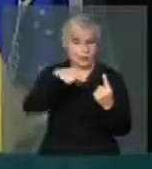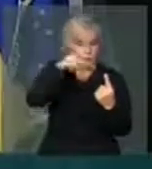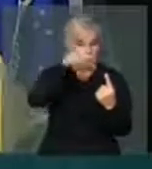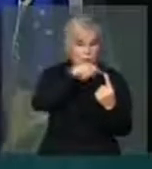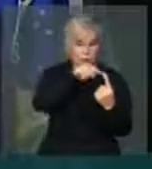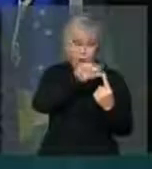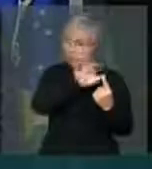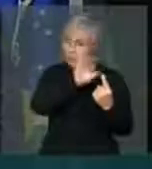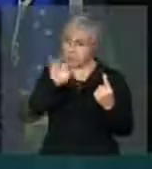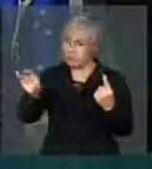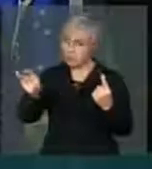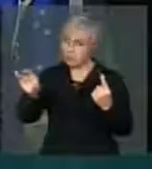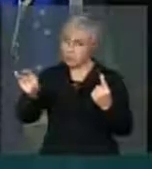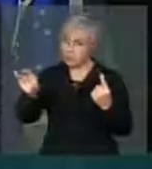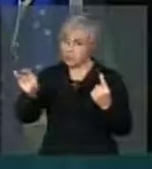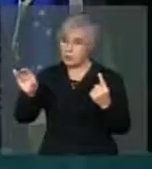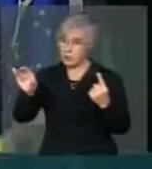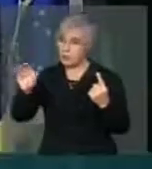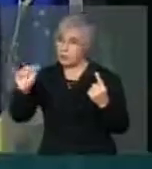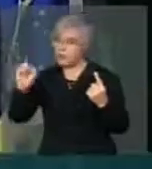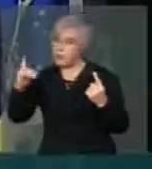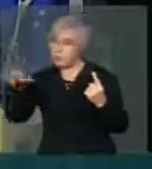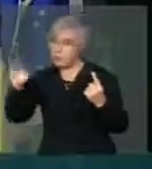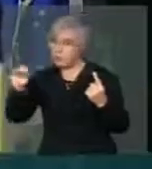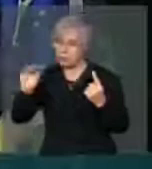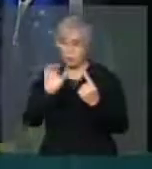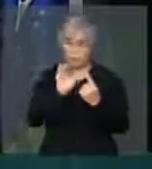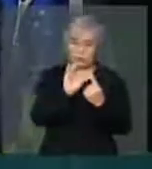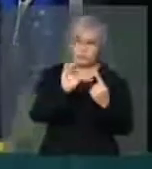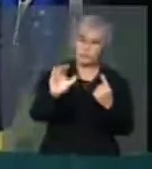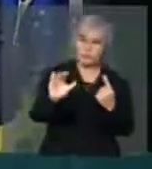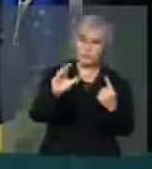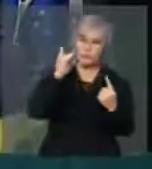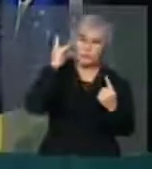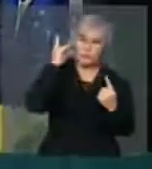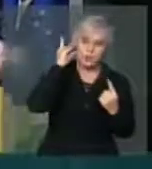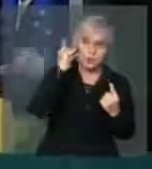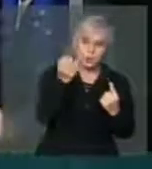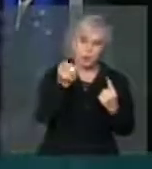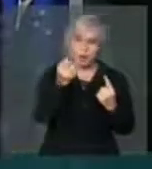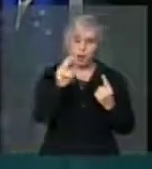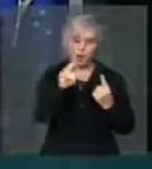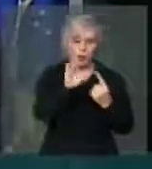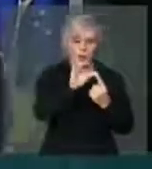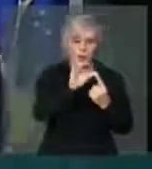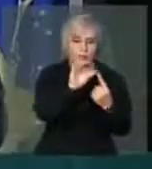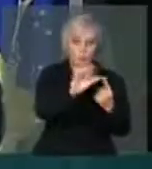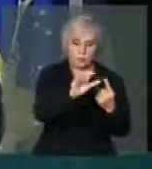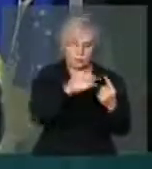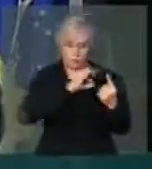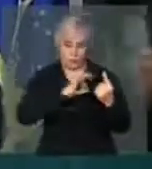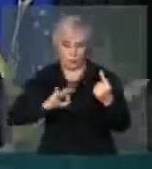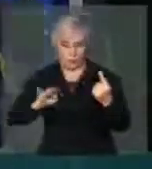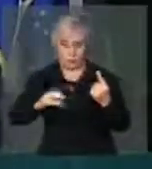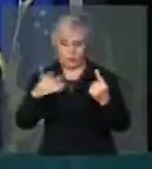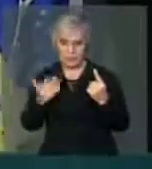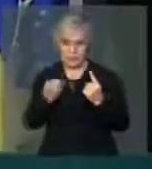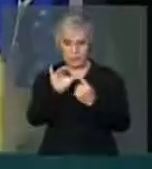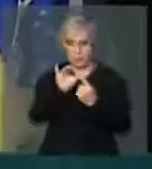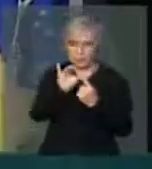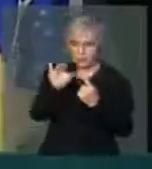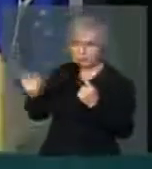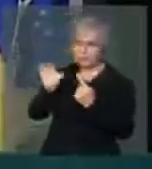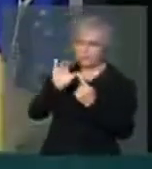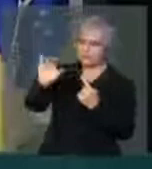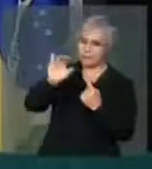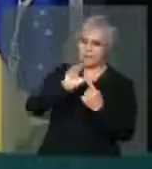é para a Aécio ou se é para a Dilma ou se é para a Marina. E não um pouquinho para cada um, fazendo assim